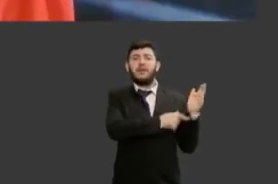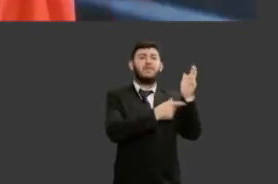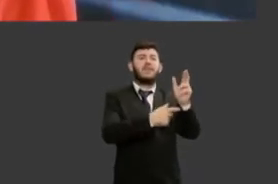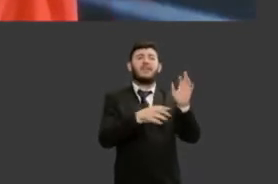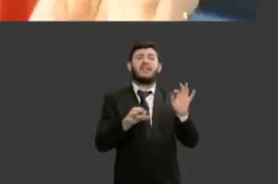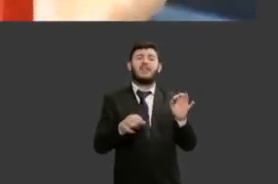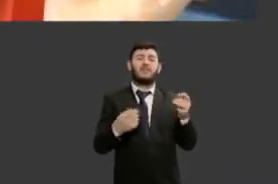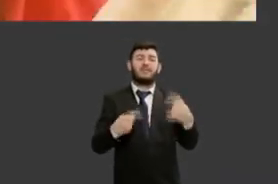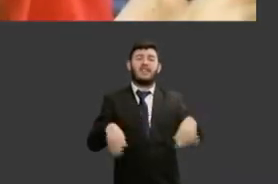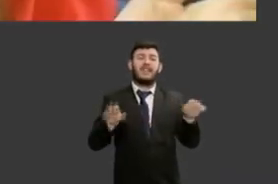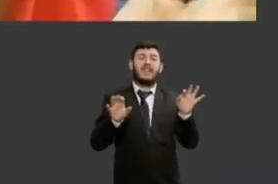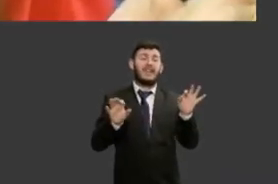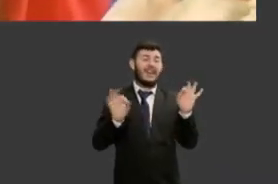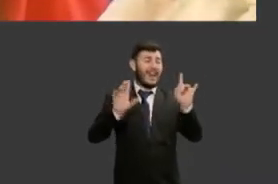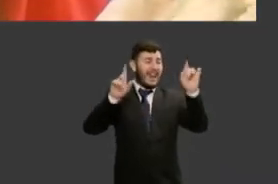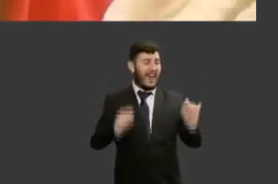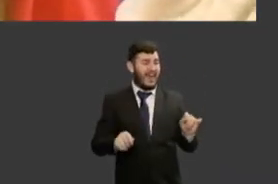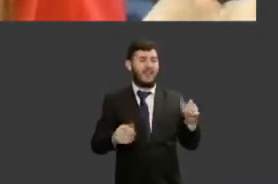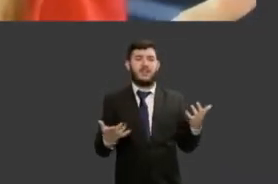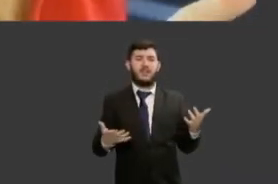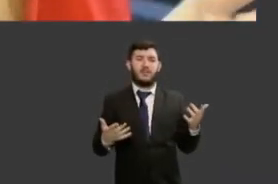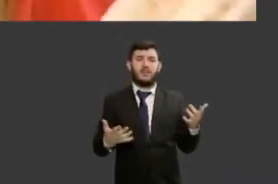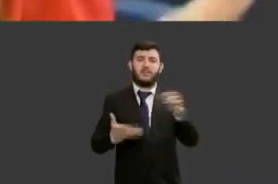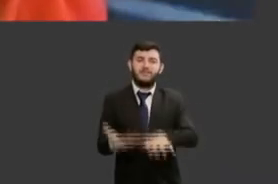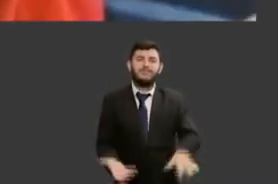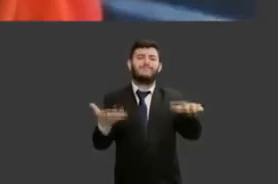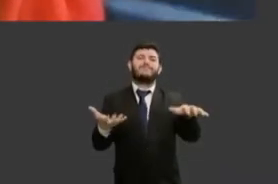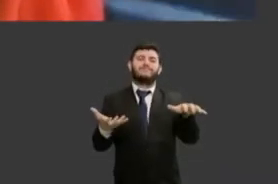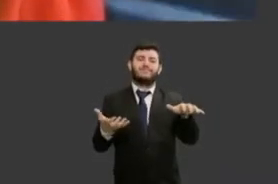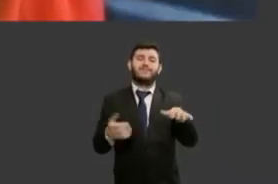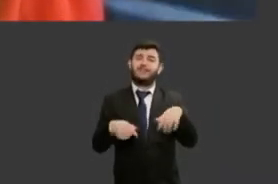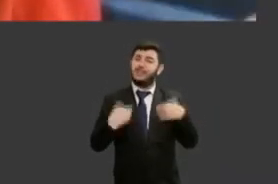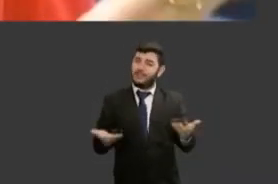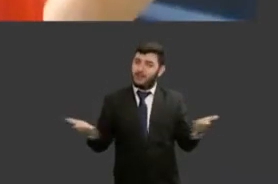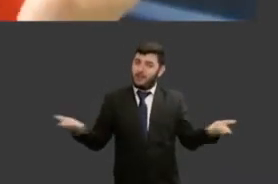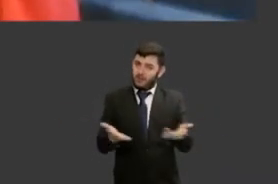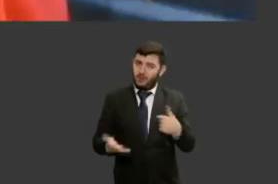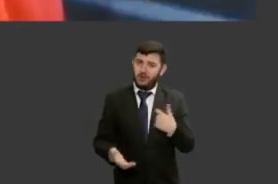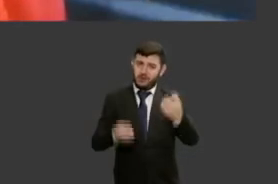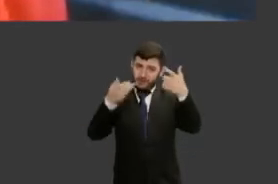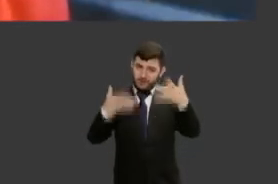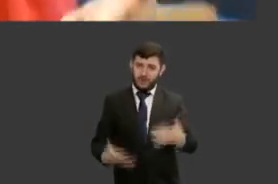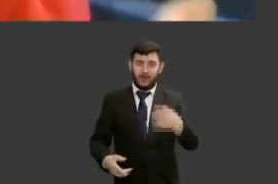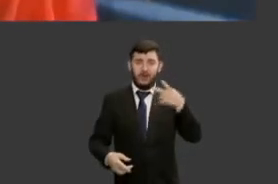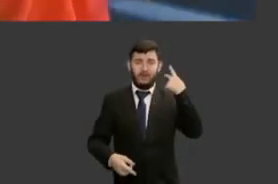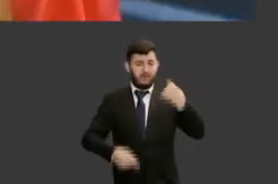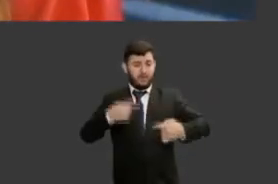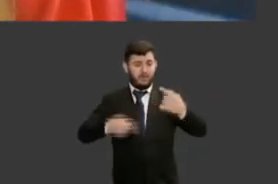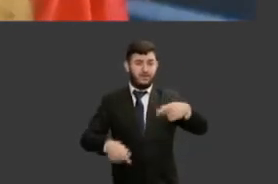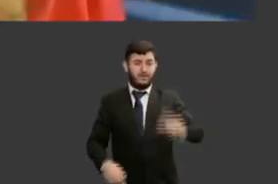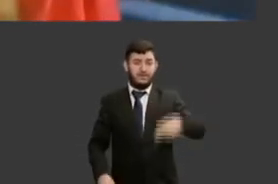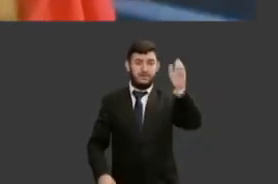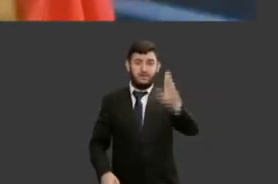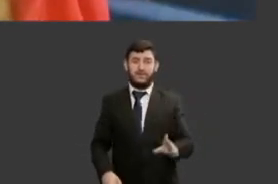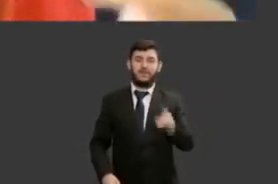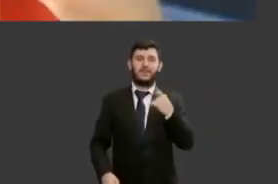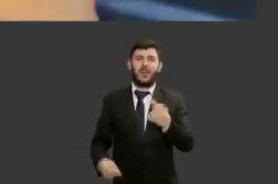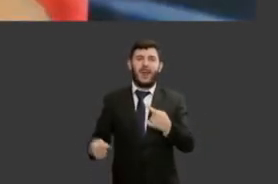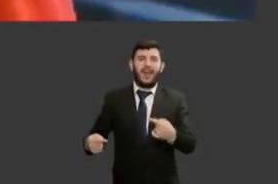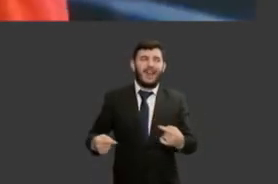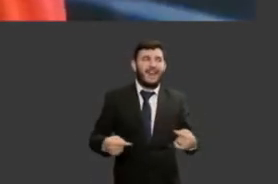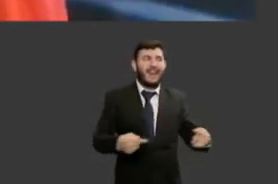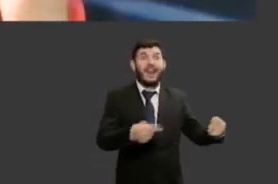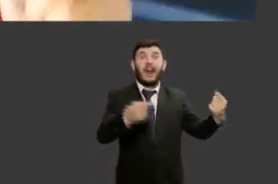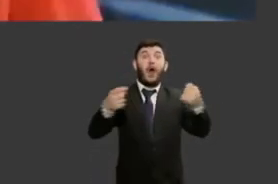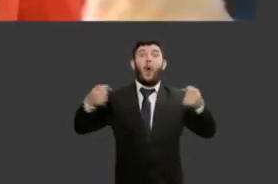legislativas e eu conto na minha história que a política no nosso país ela se discute na mesa do bar e